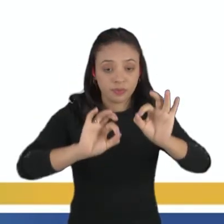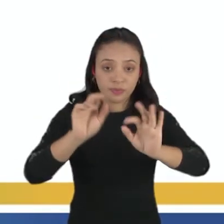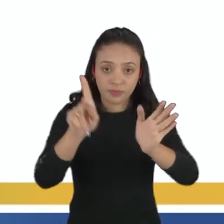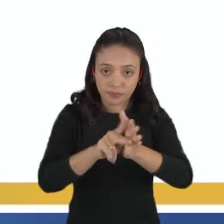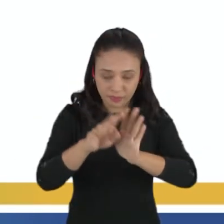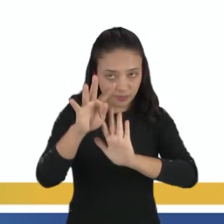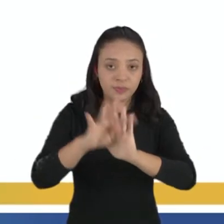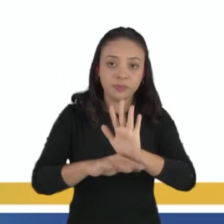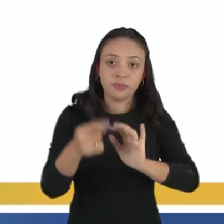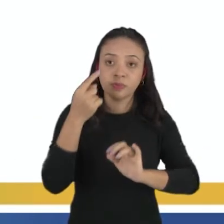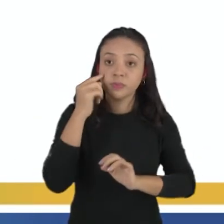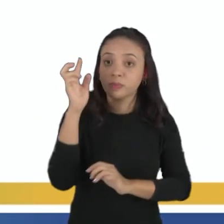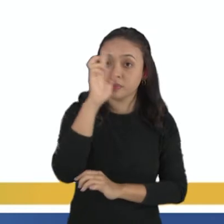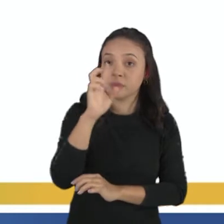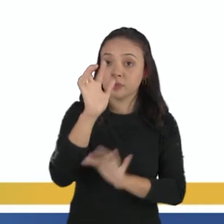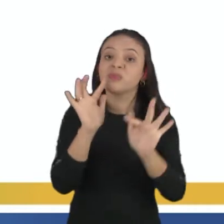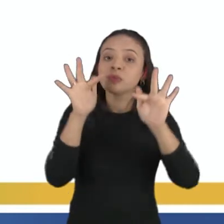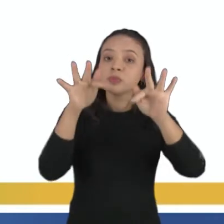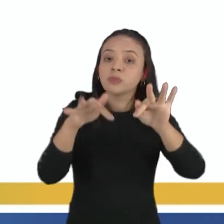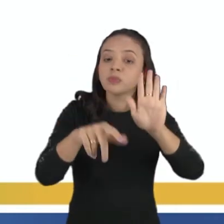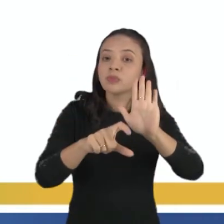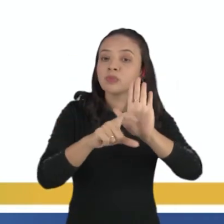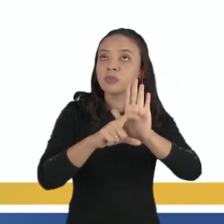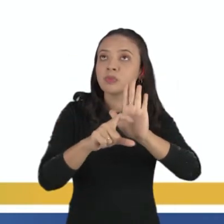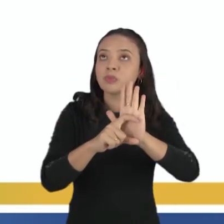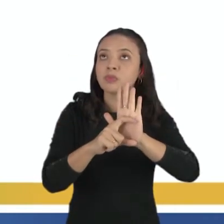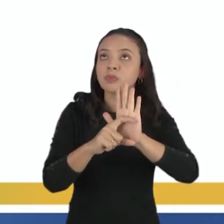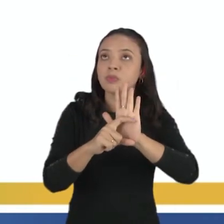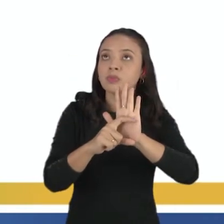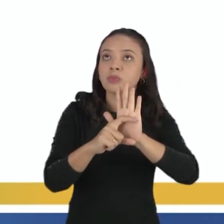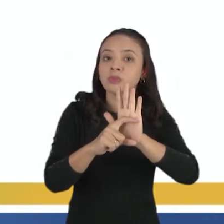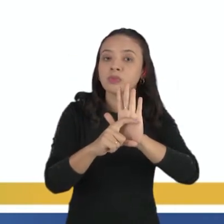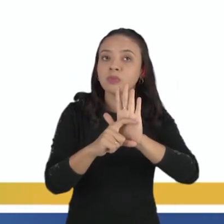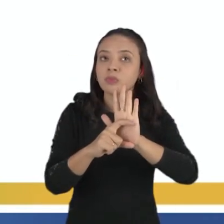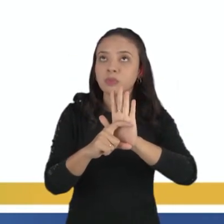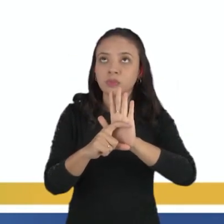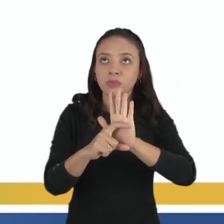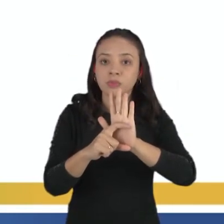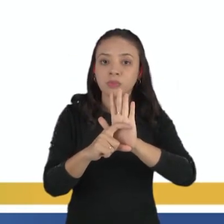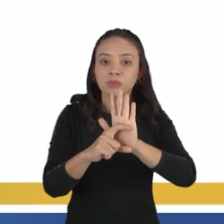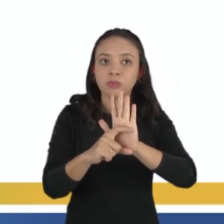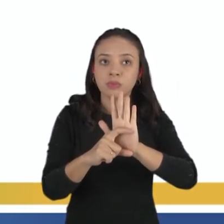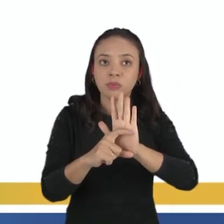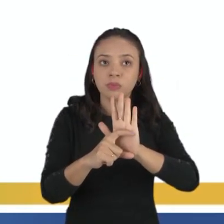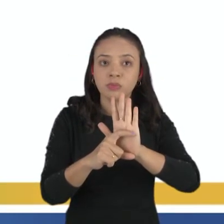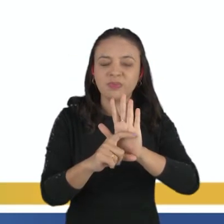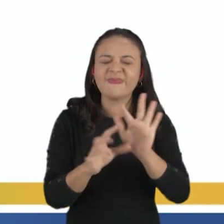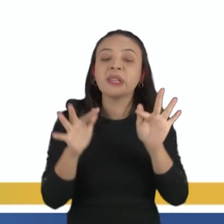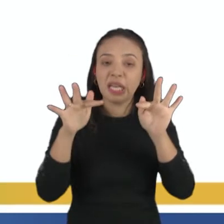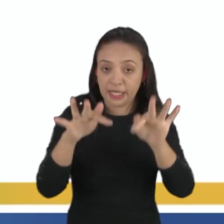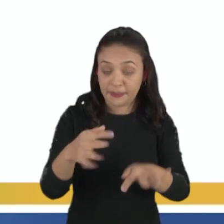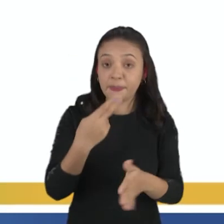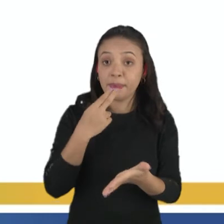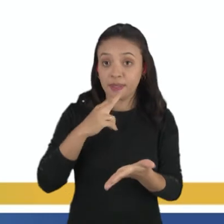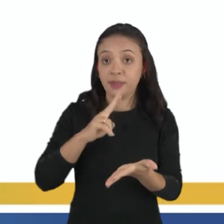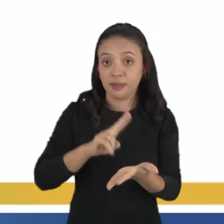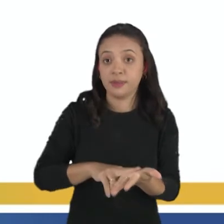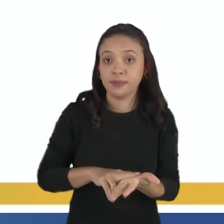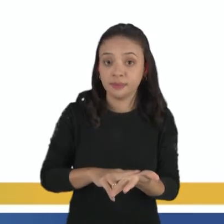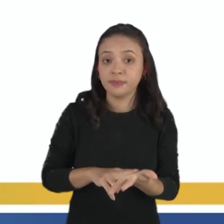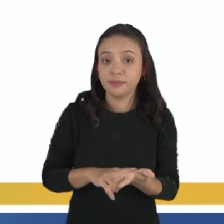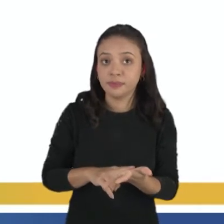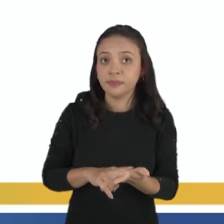observem que no último parágrafo, ela está finalizando a carta e